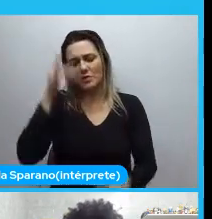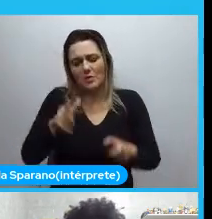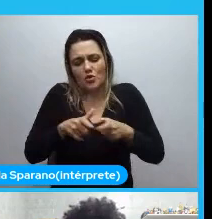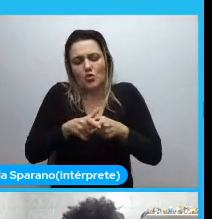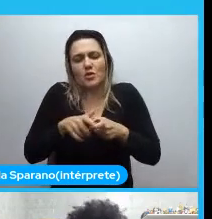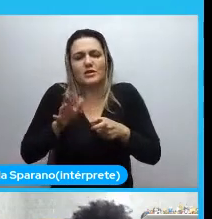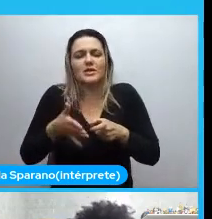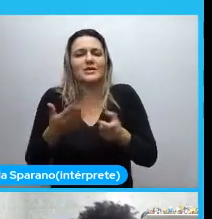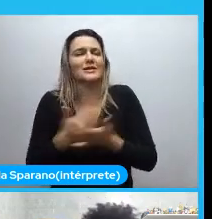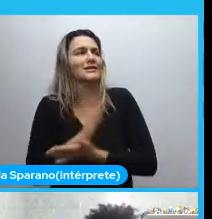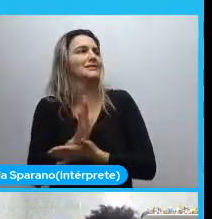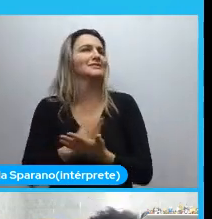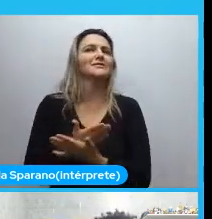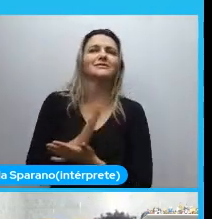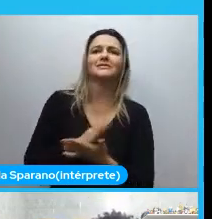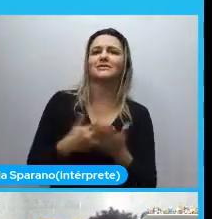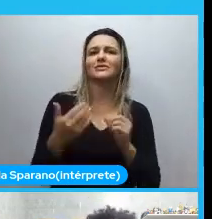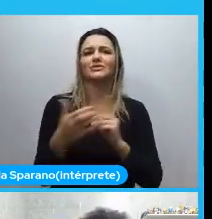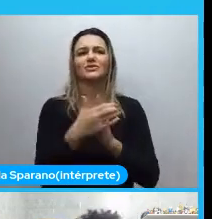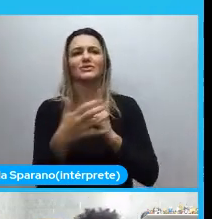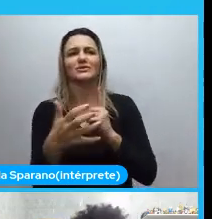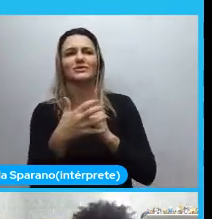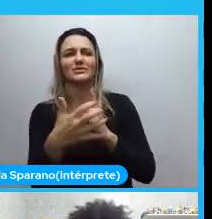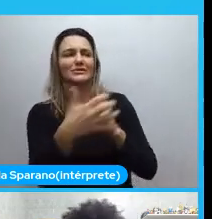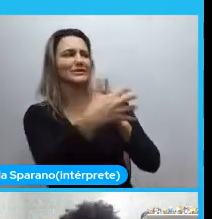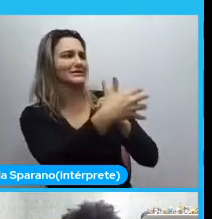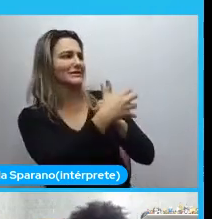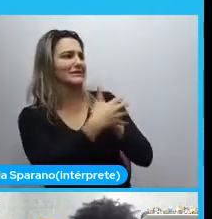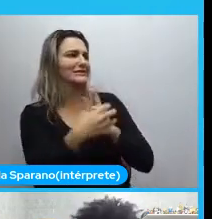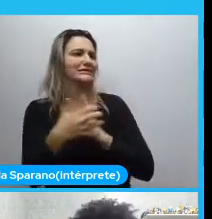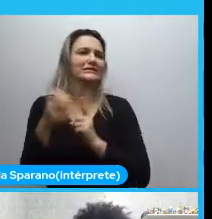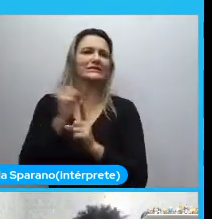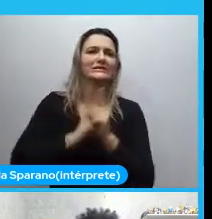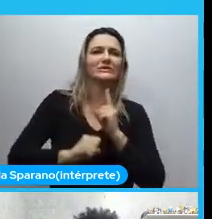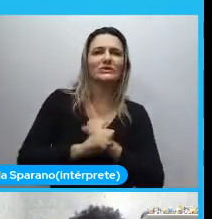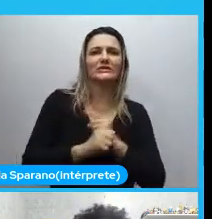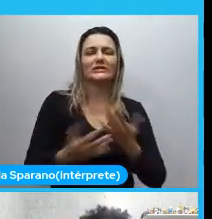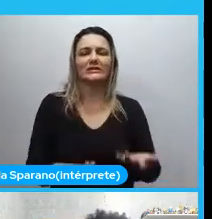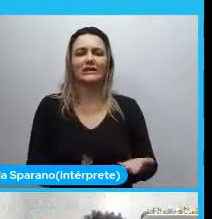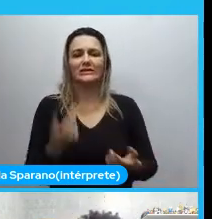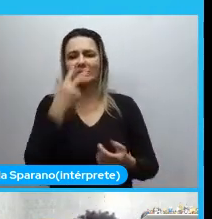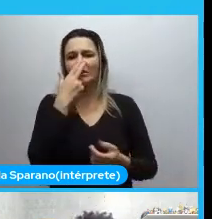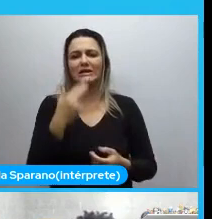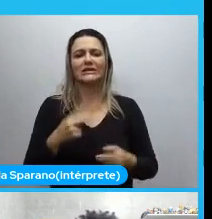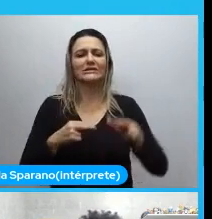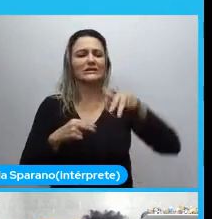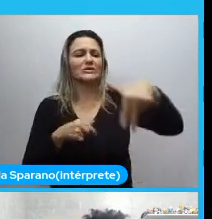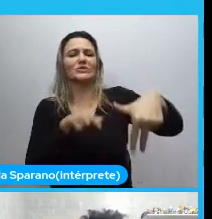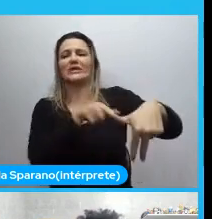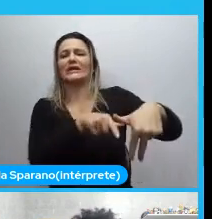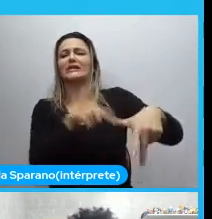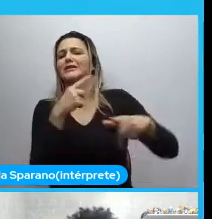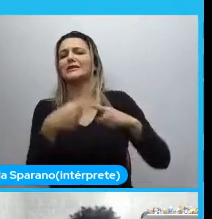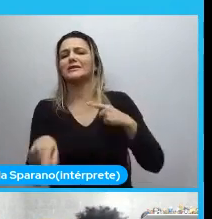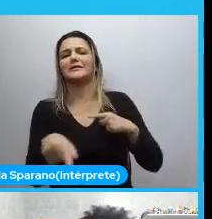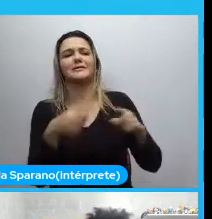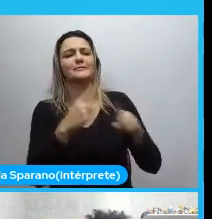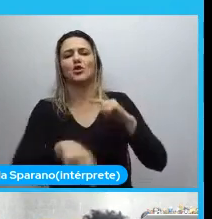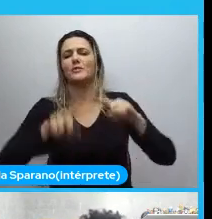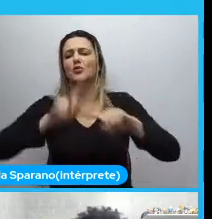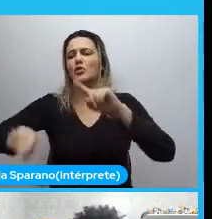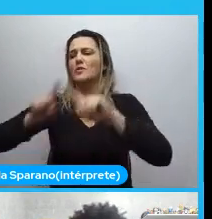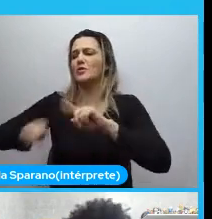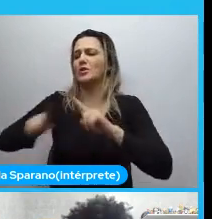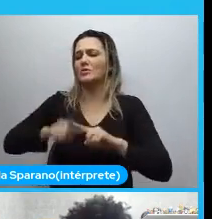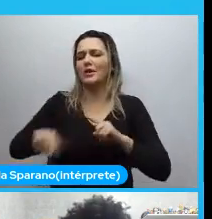atormentado. Por toda uma pressão. Que a sociedade coloca. De estar sempre. Dizendo a gente. Que ali não é o lugar. E a gente entenda. Que sempre está. Remando